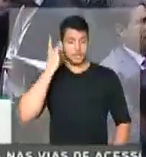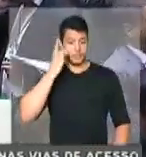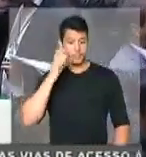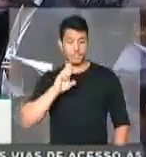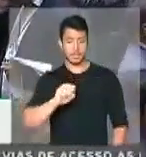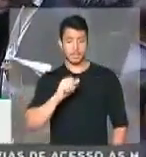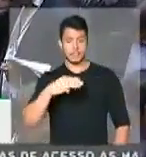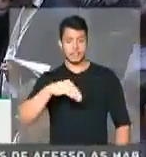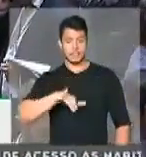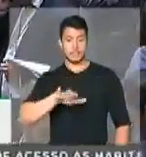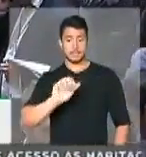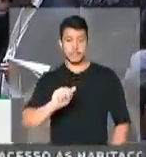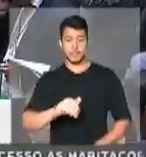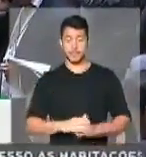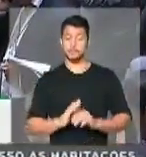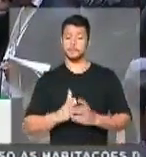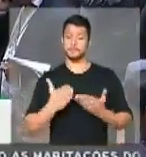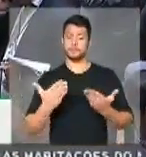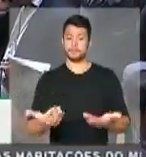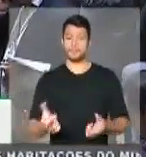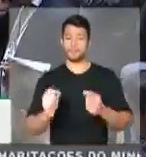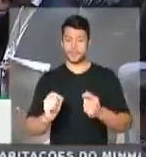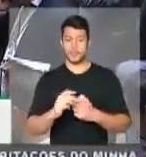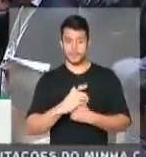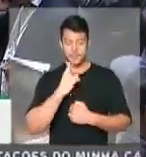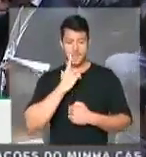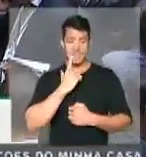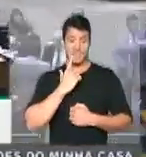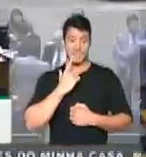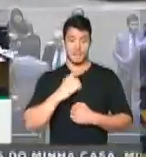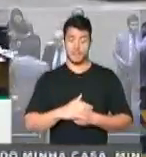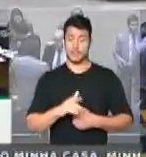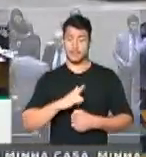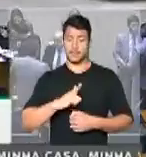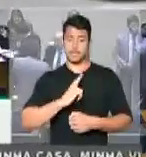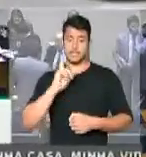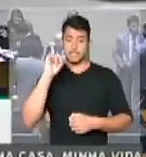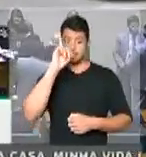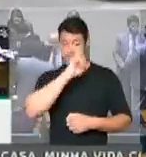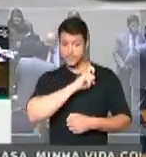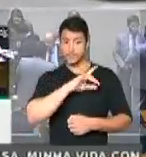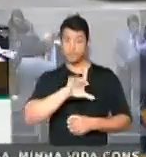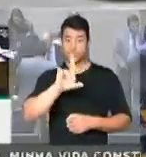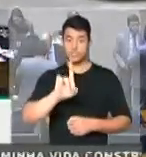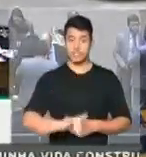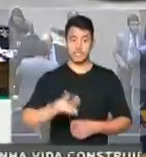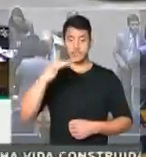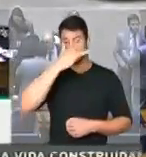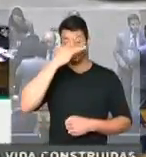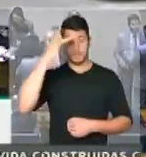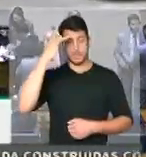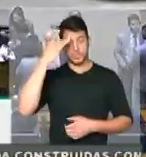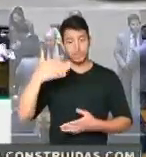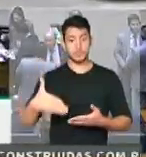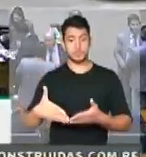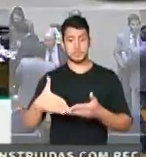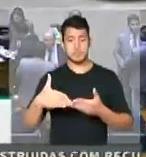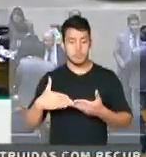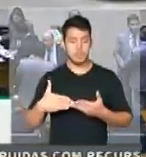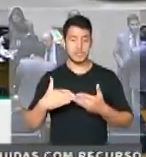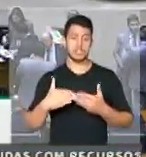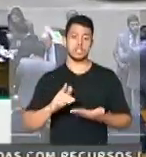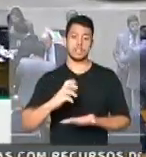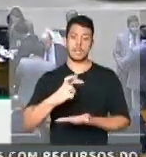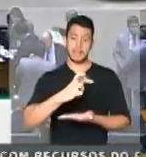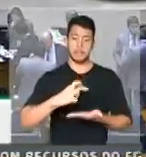...artigo 15, que visa dificultar o direito dos segurados de poderem requerer os seus direitos. Pois